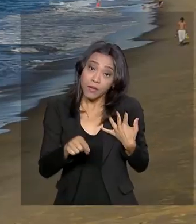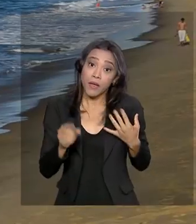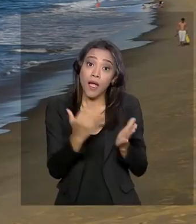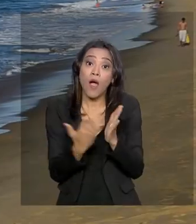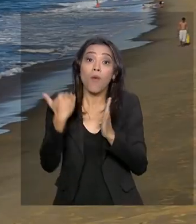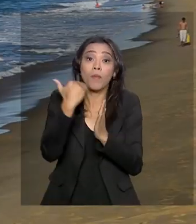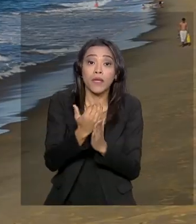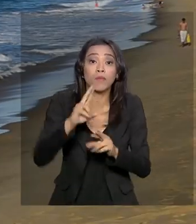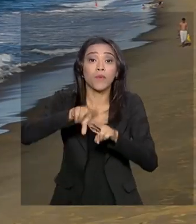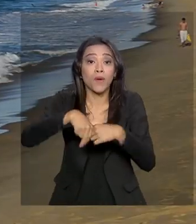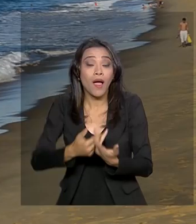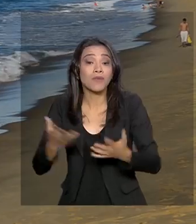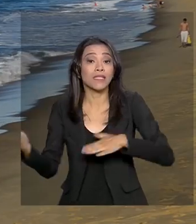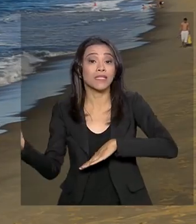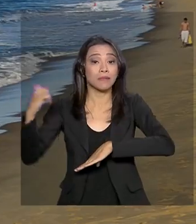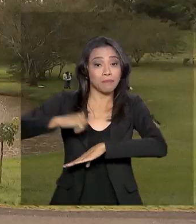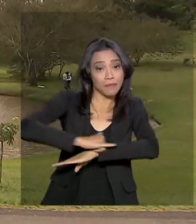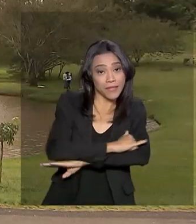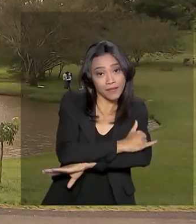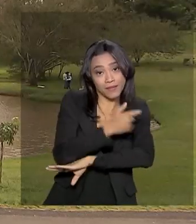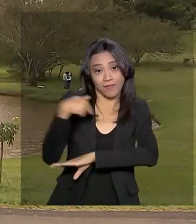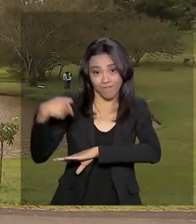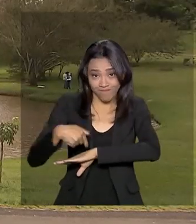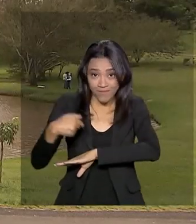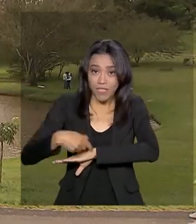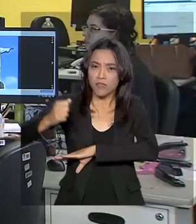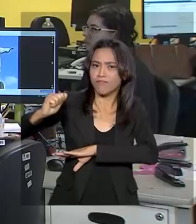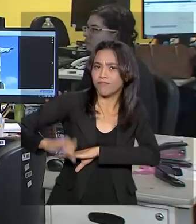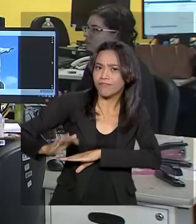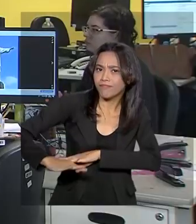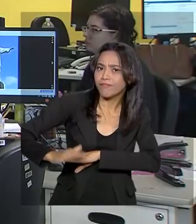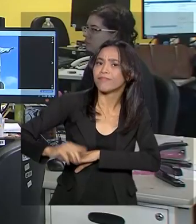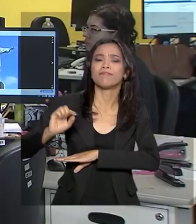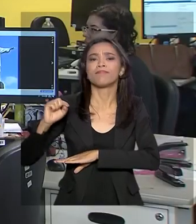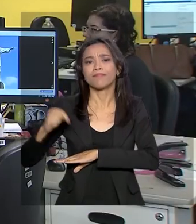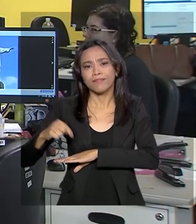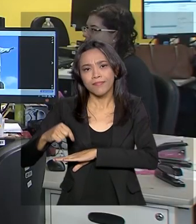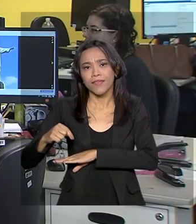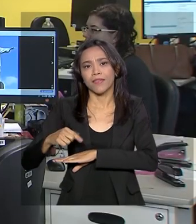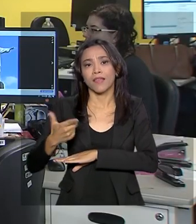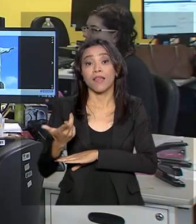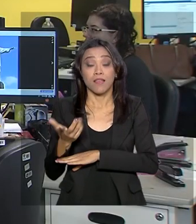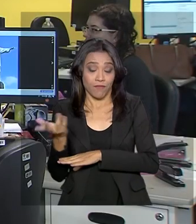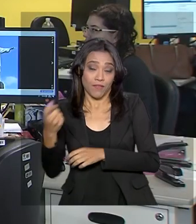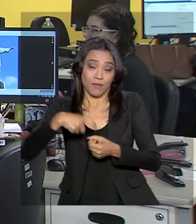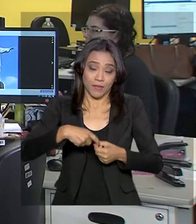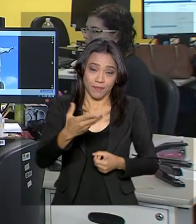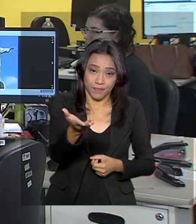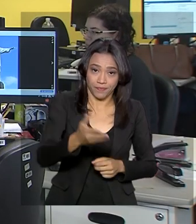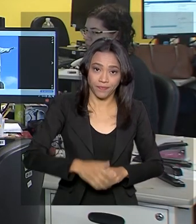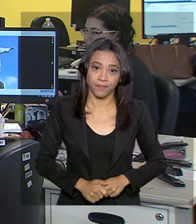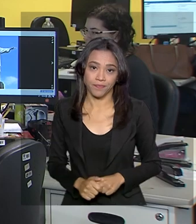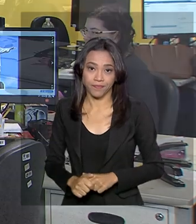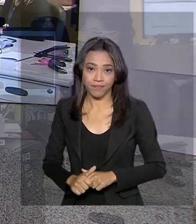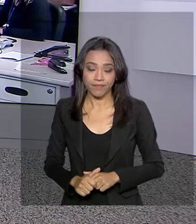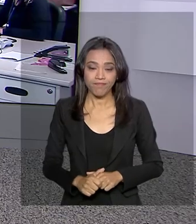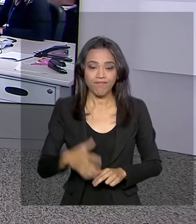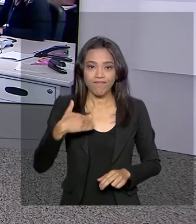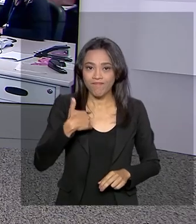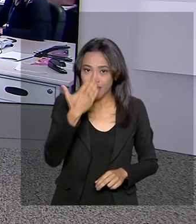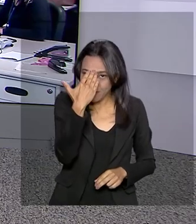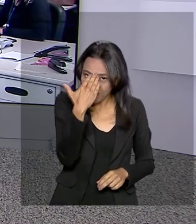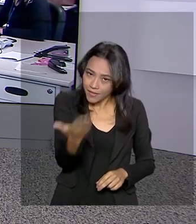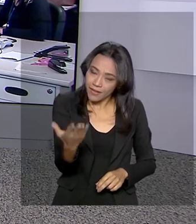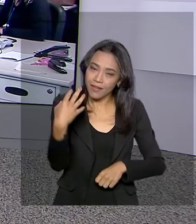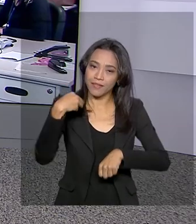chegada das empresas de voo que operam na modalidade baixo custo. As chamadas low cost. Voltamos com você, Renata. Obrigada, Thiago,